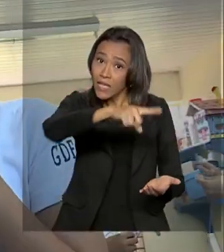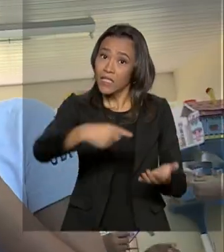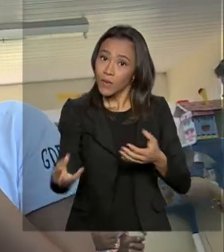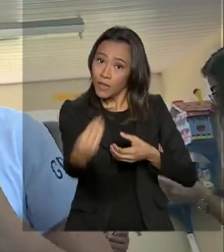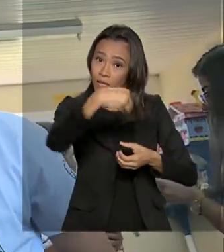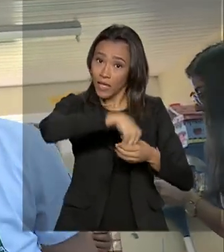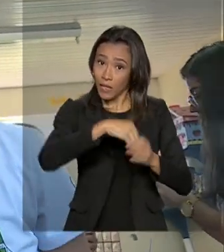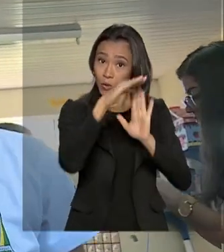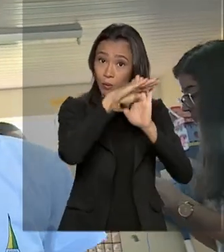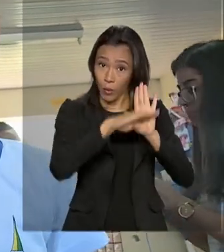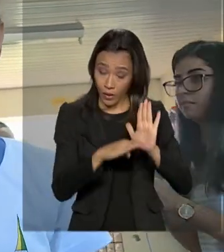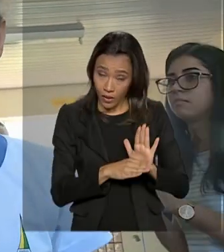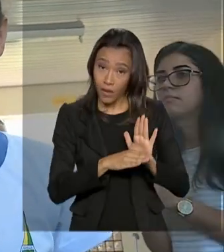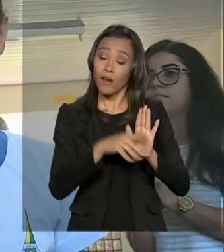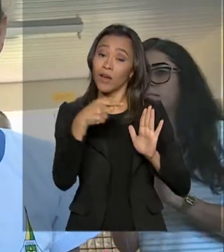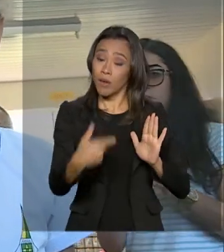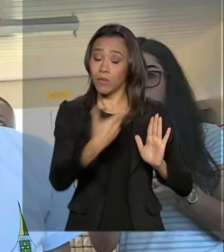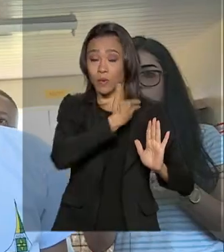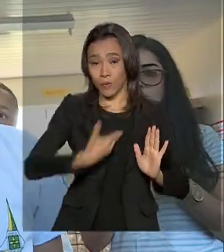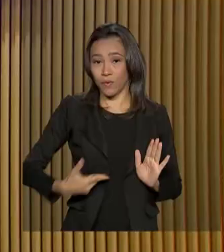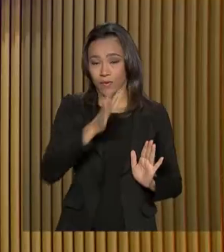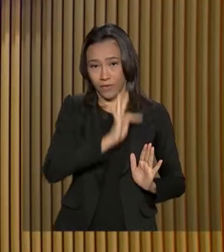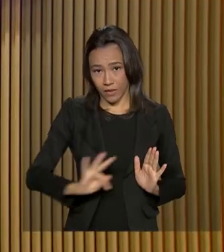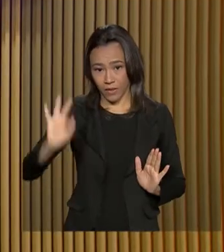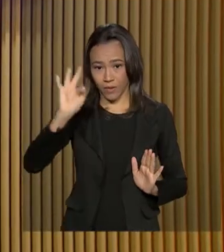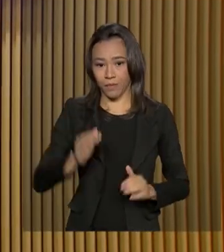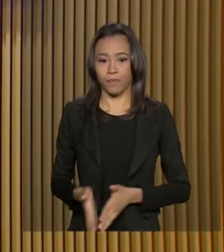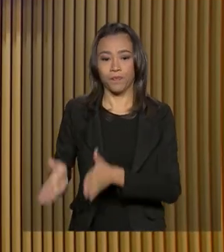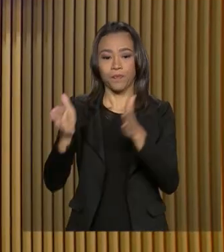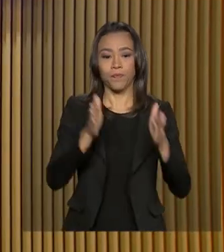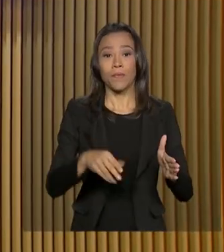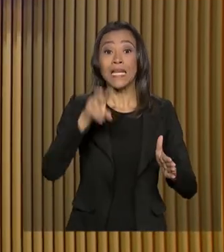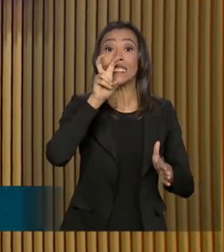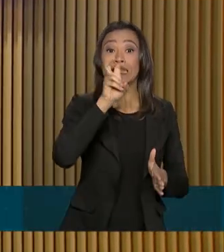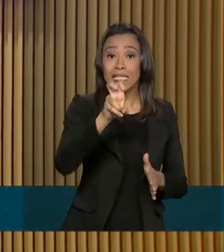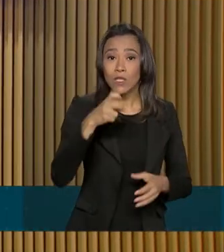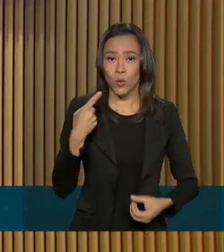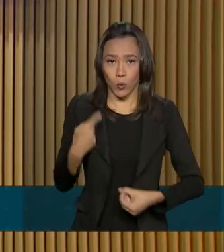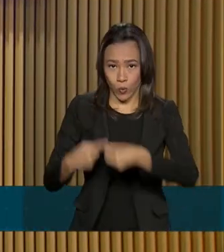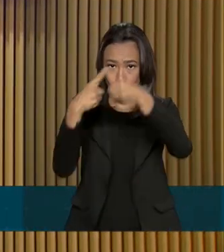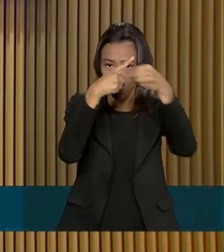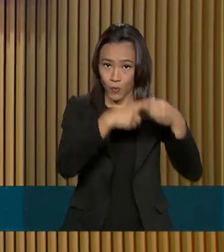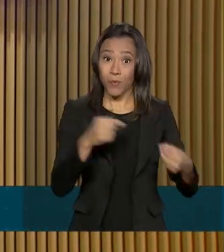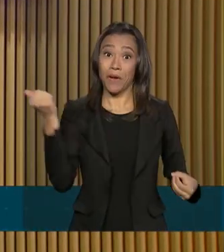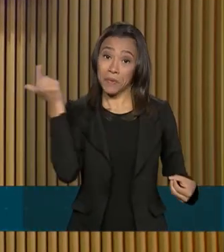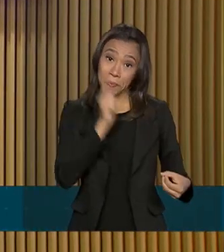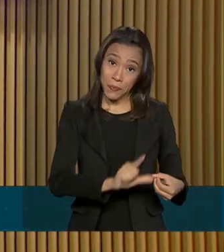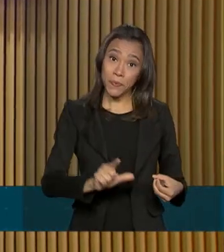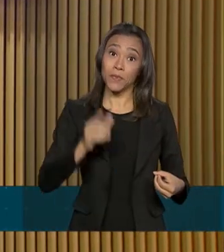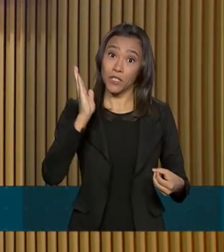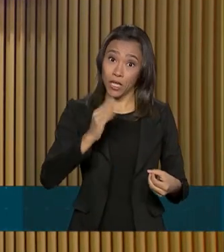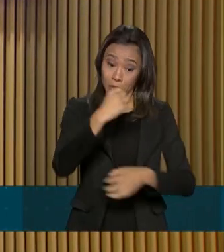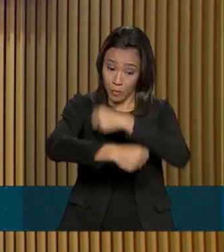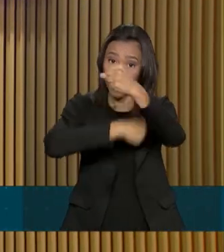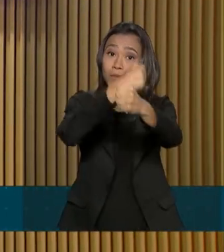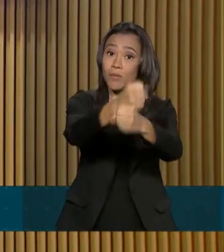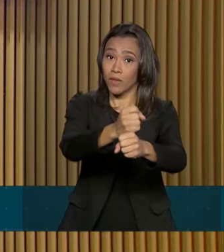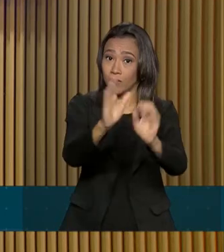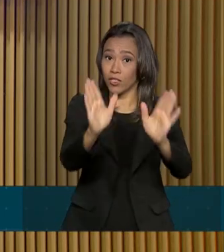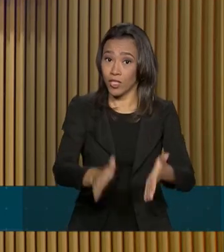programas de transferência de renda do governo. Cinco municípios serão contemplados já no início do ano que vem.